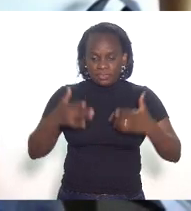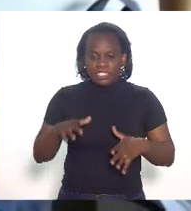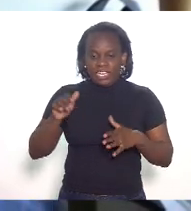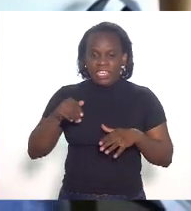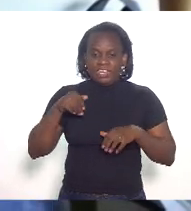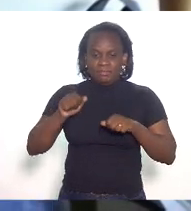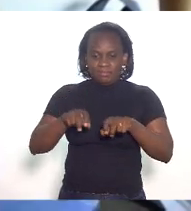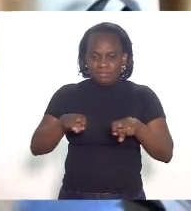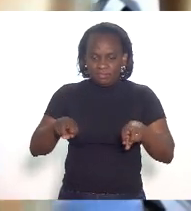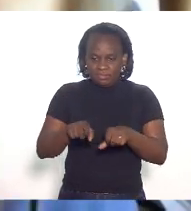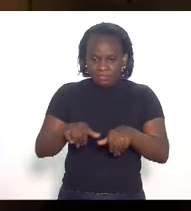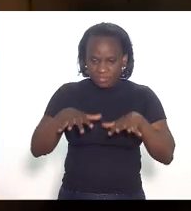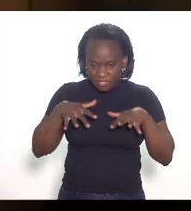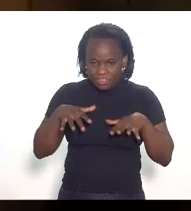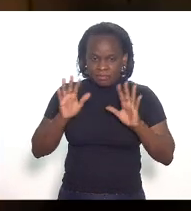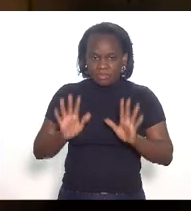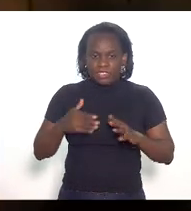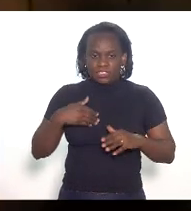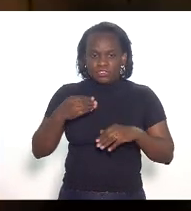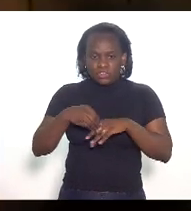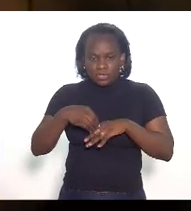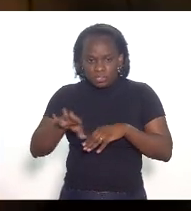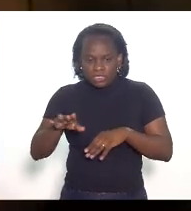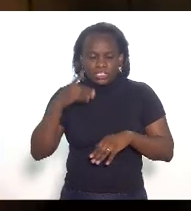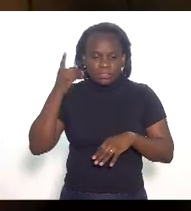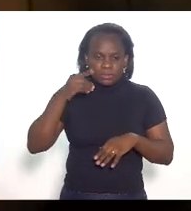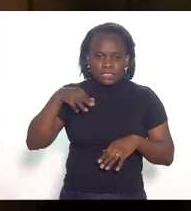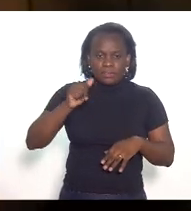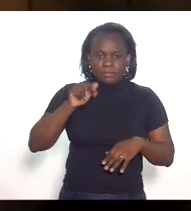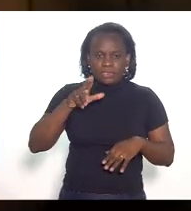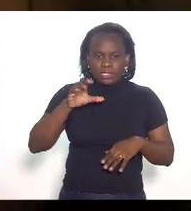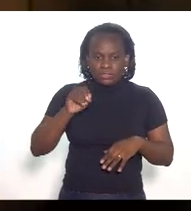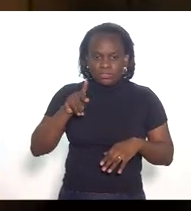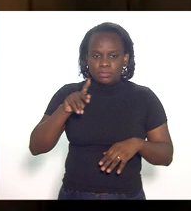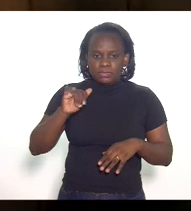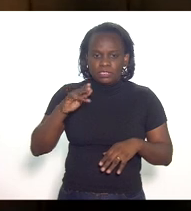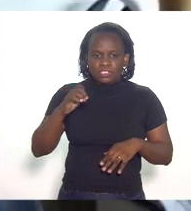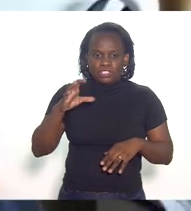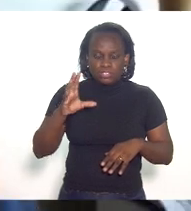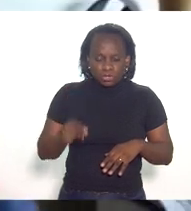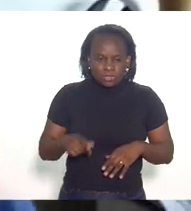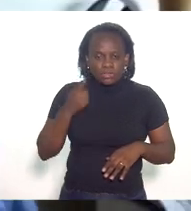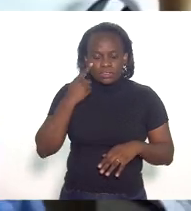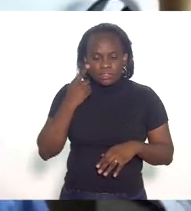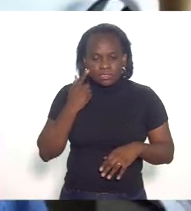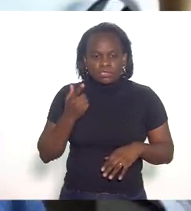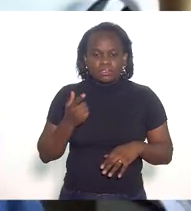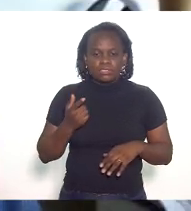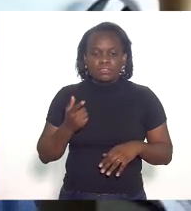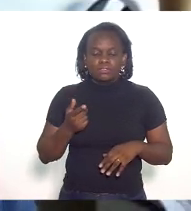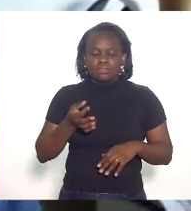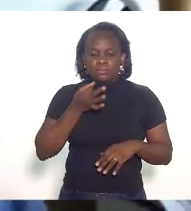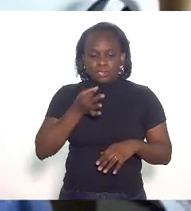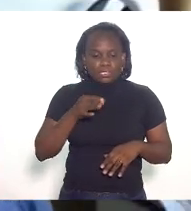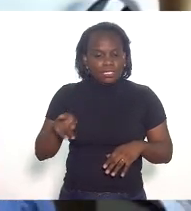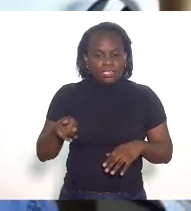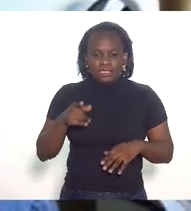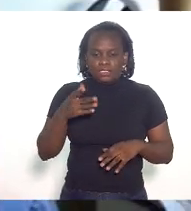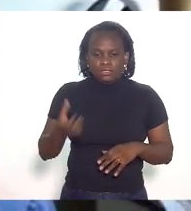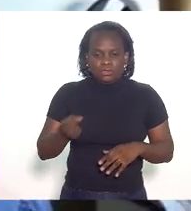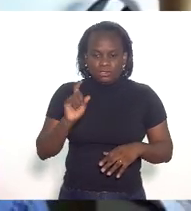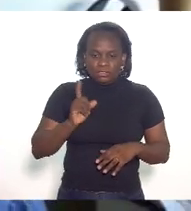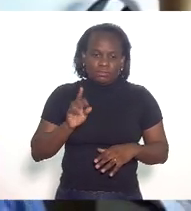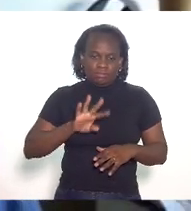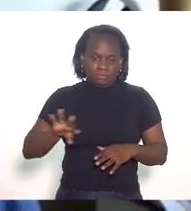eu vou encaminhar ao deputado Márcio Pacheco a posição de que ela não seja